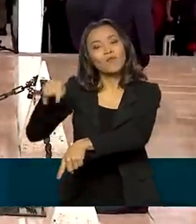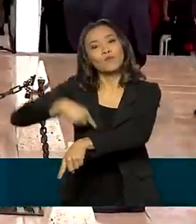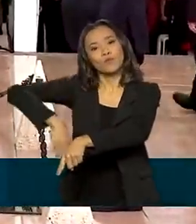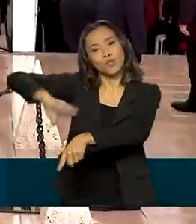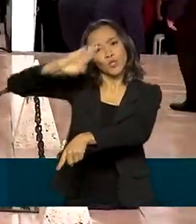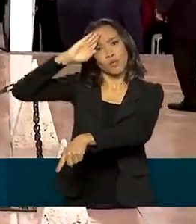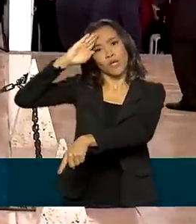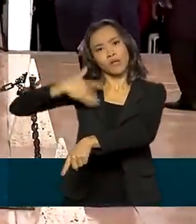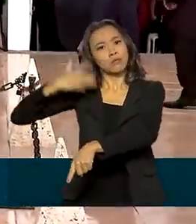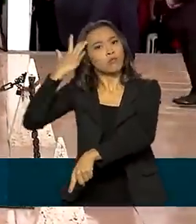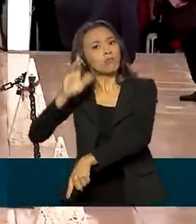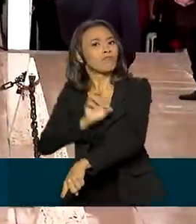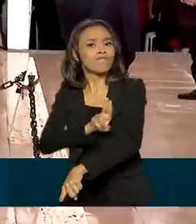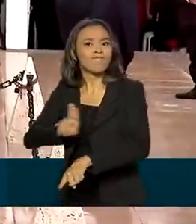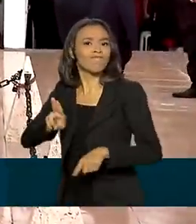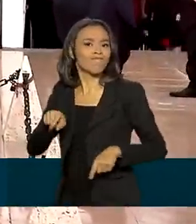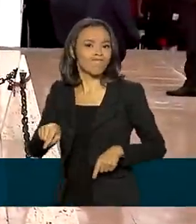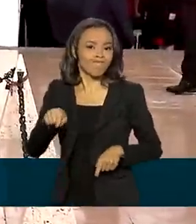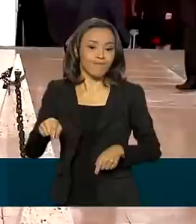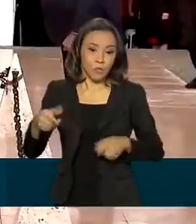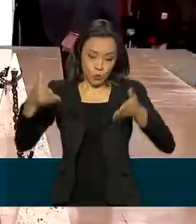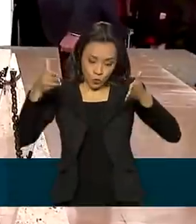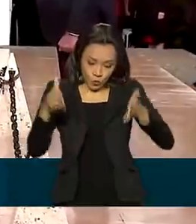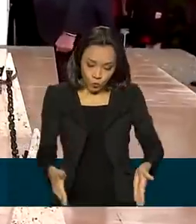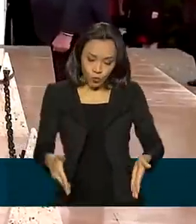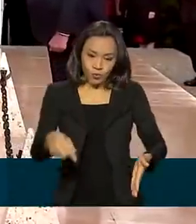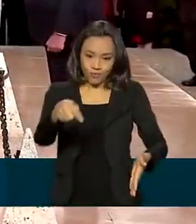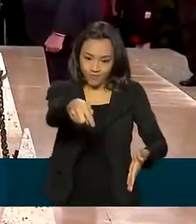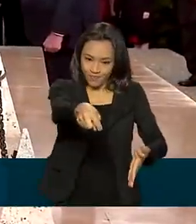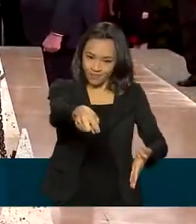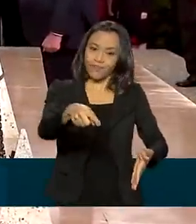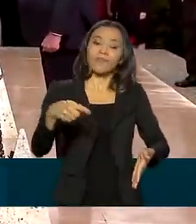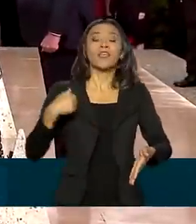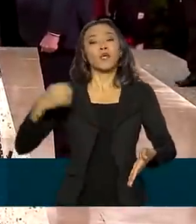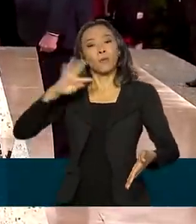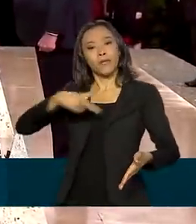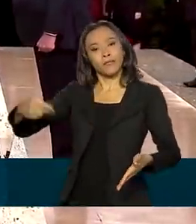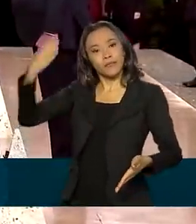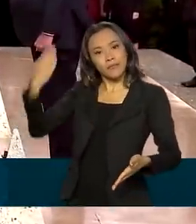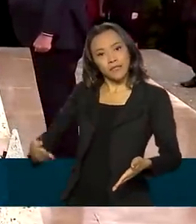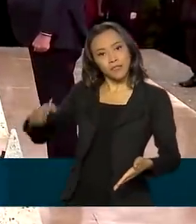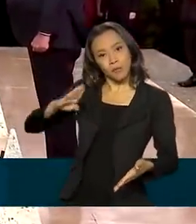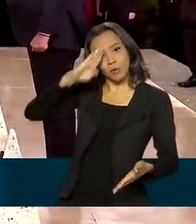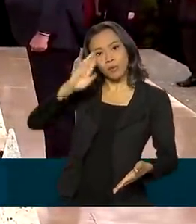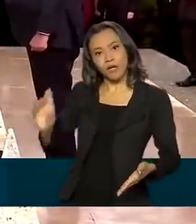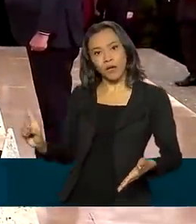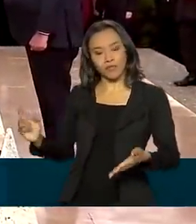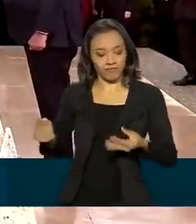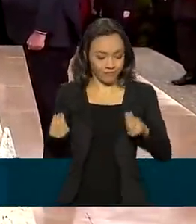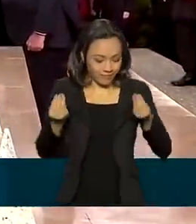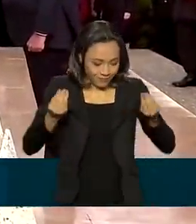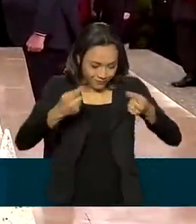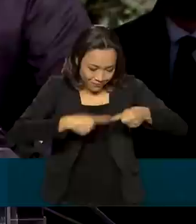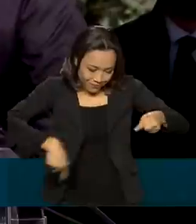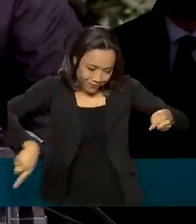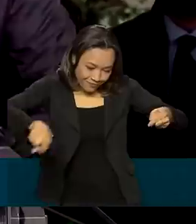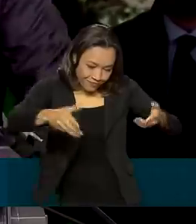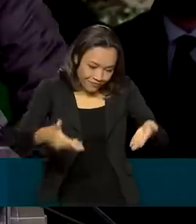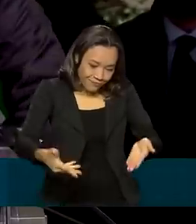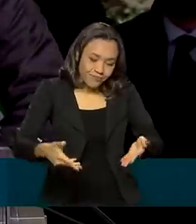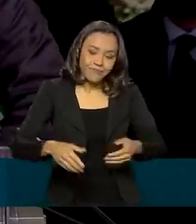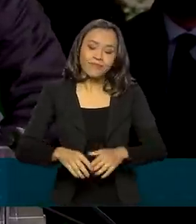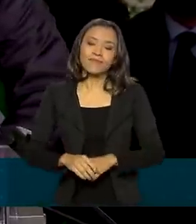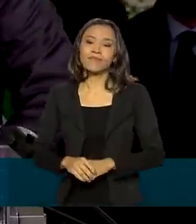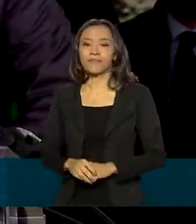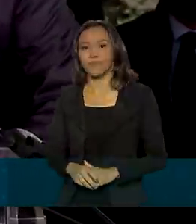soldado desconhecido, no túmulo do qual o presidente Jair Bolsonaro depositou uma coroa de louros. Em